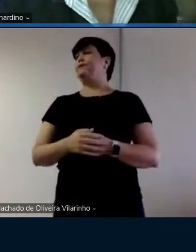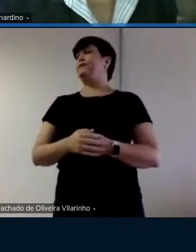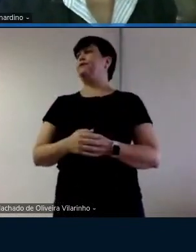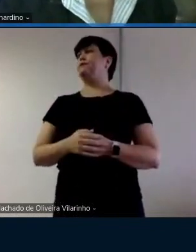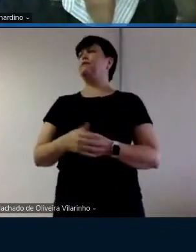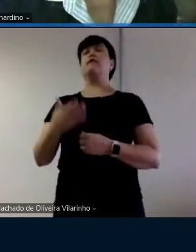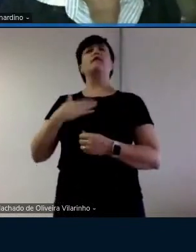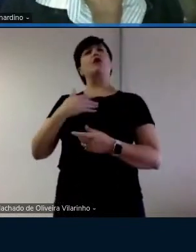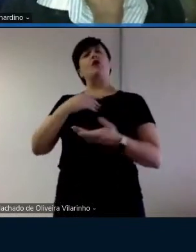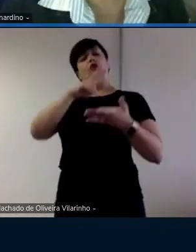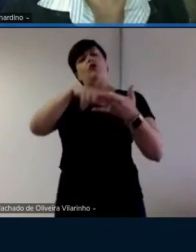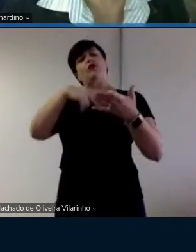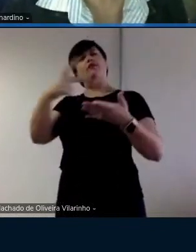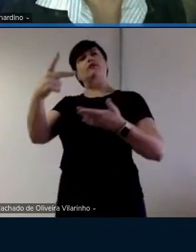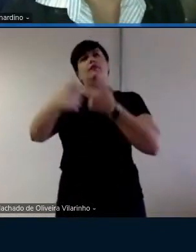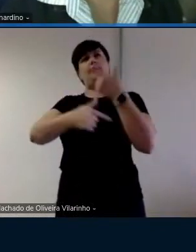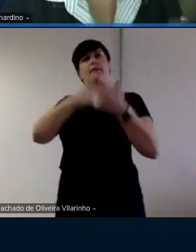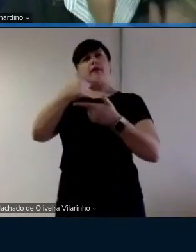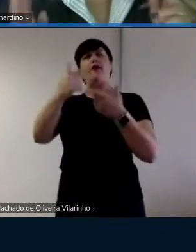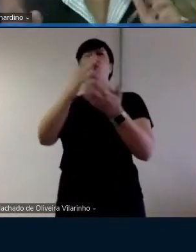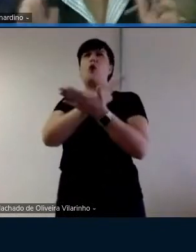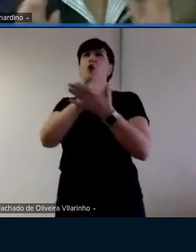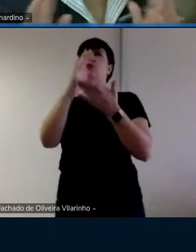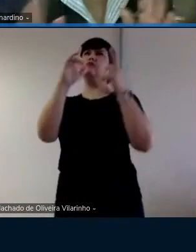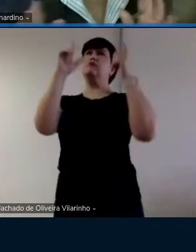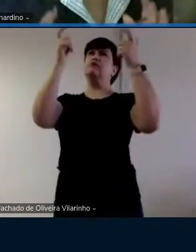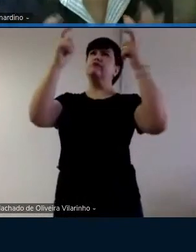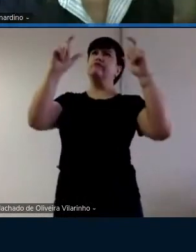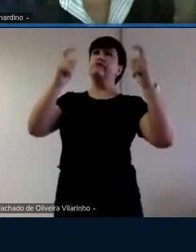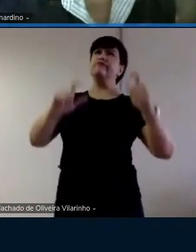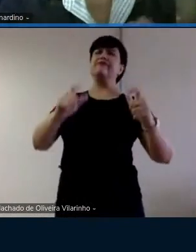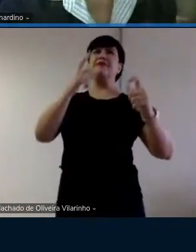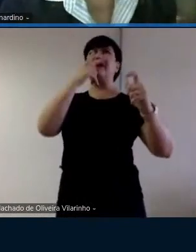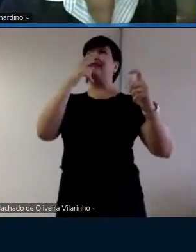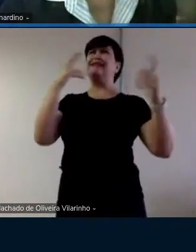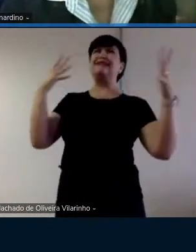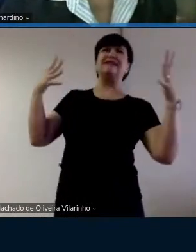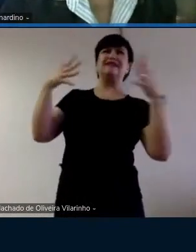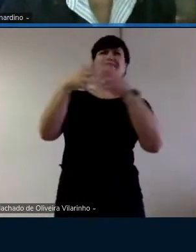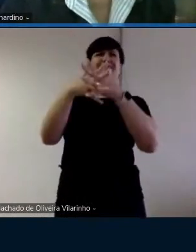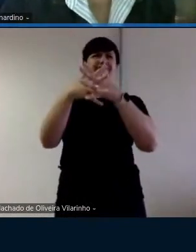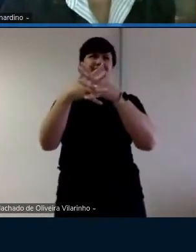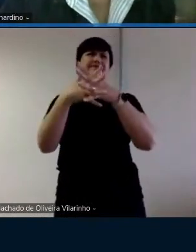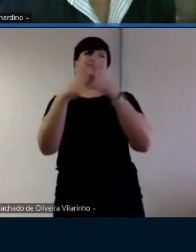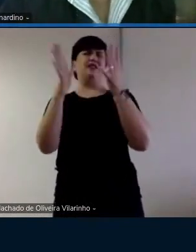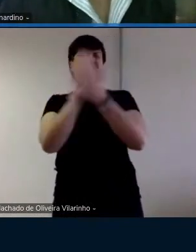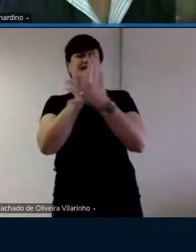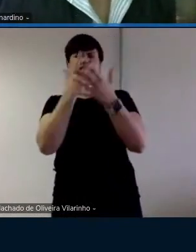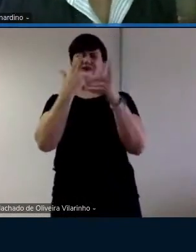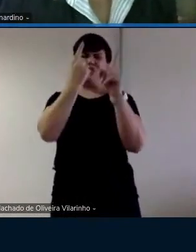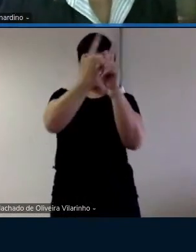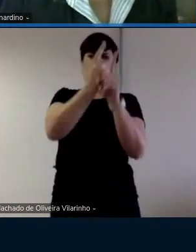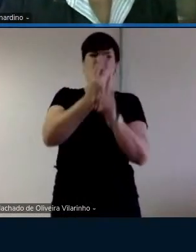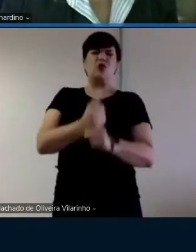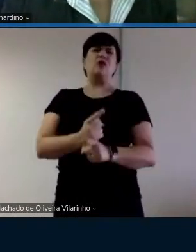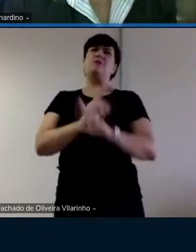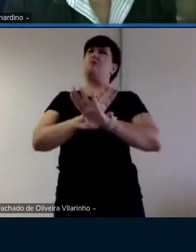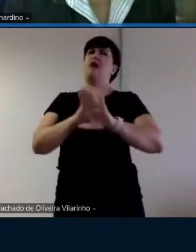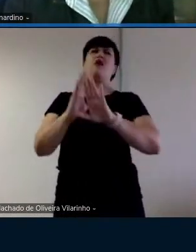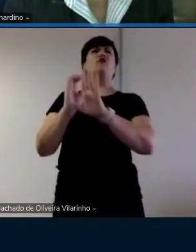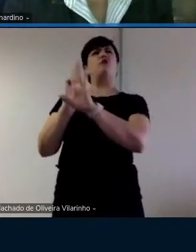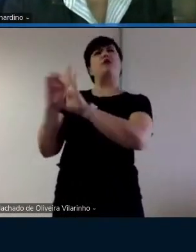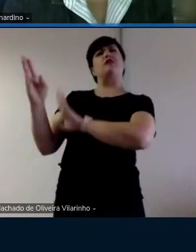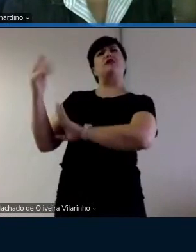sobre o trabalho, tem alguns trechos que estão assim, meio truncados. Tem algumas coisinhas que eu encontrei, mas eu vou te